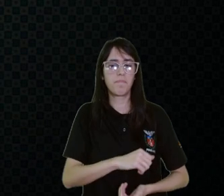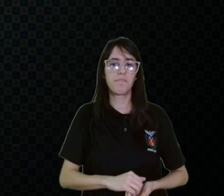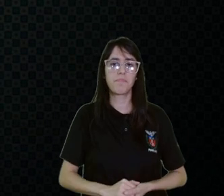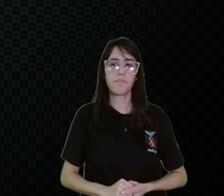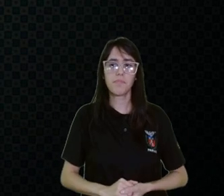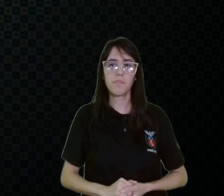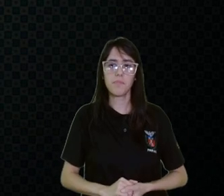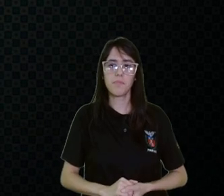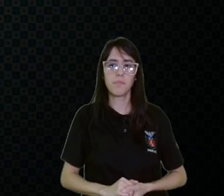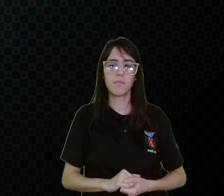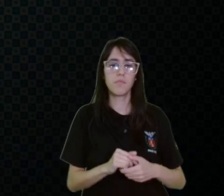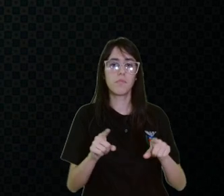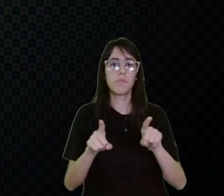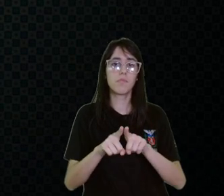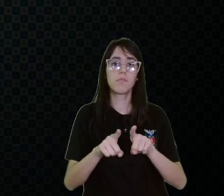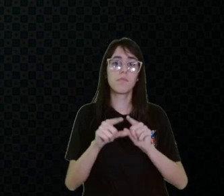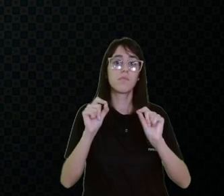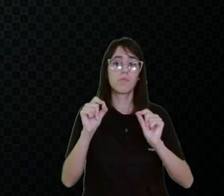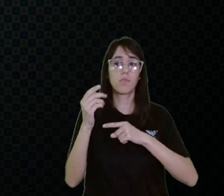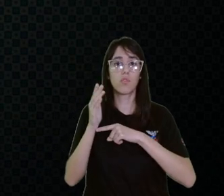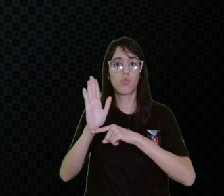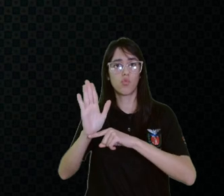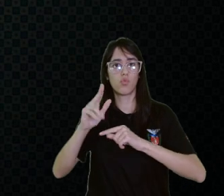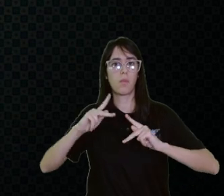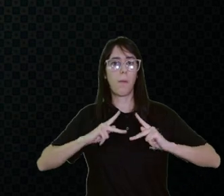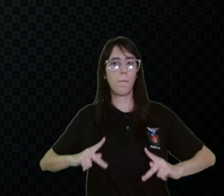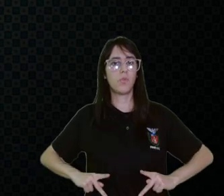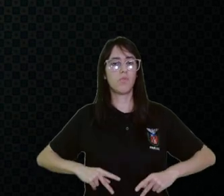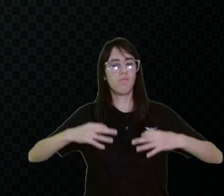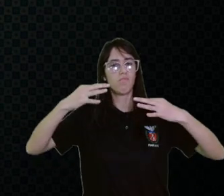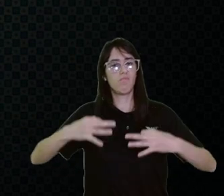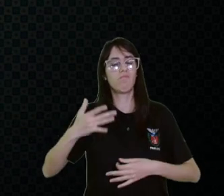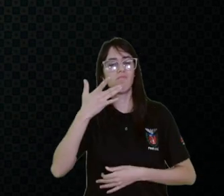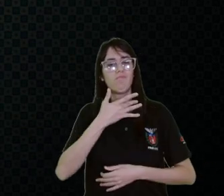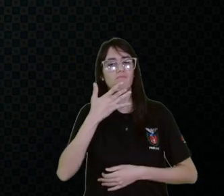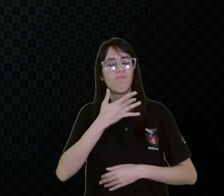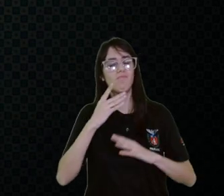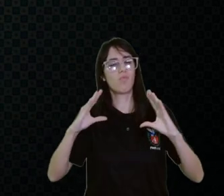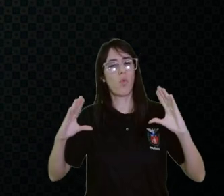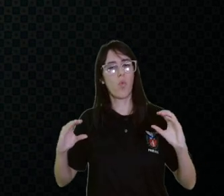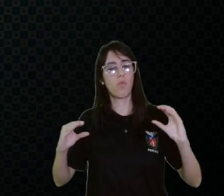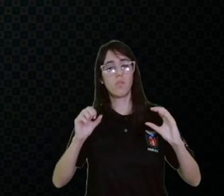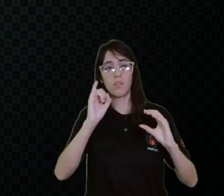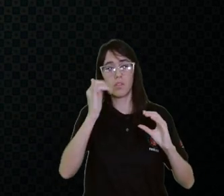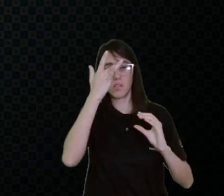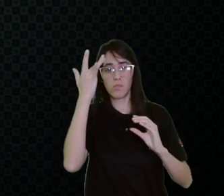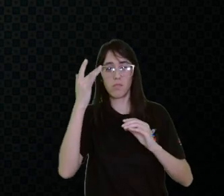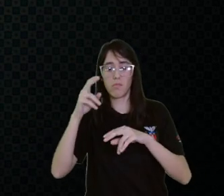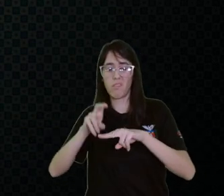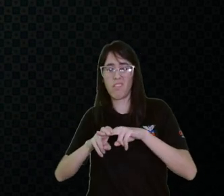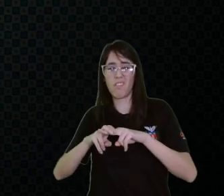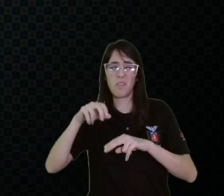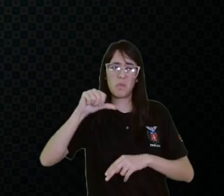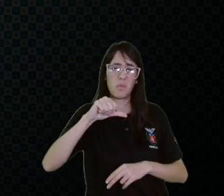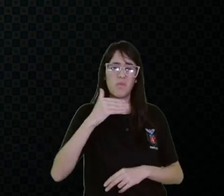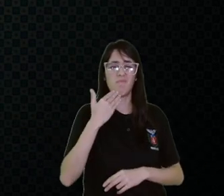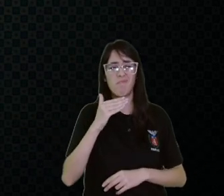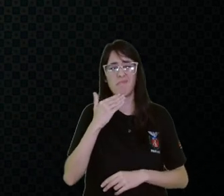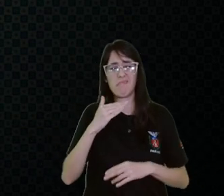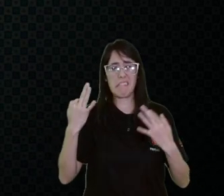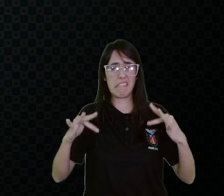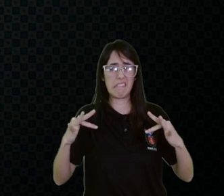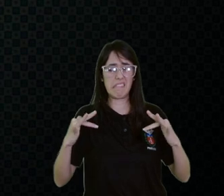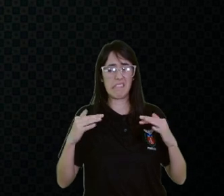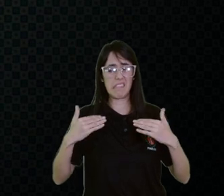a gente promove postura e conforto, uma pessoa que está mal posicionada e não está confortável, a gente sabe